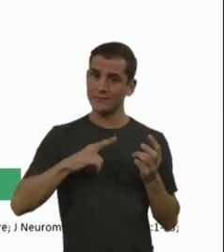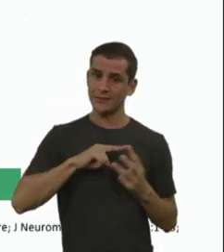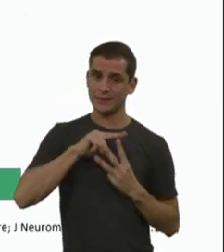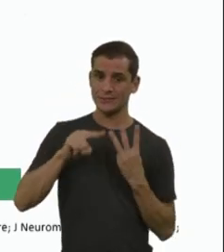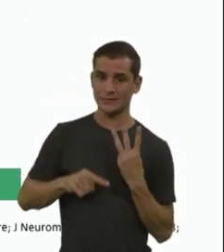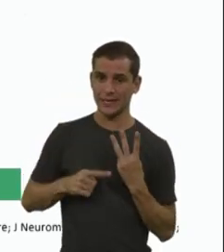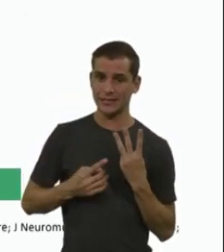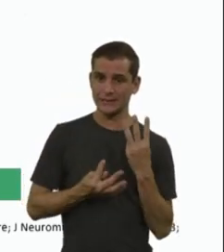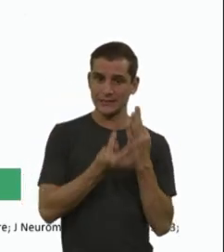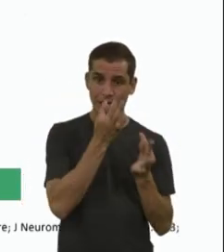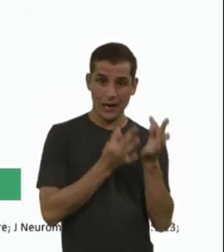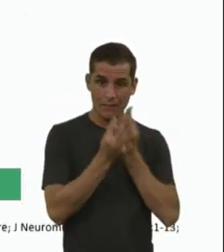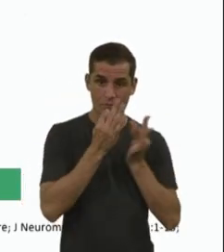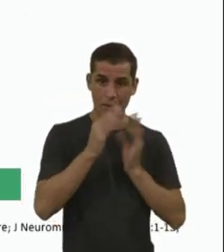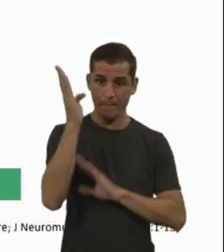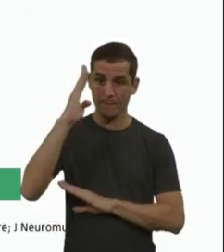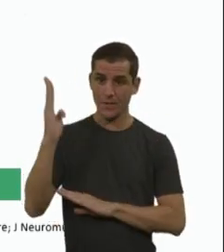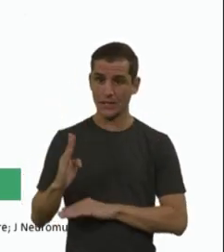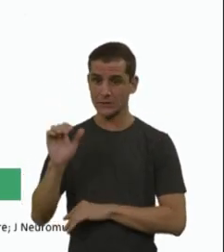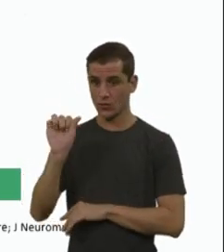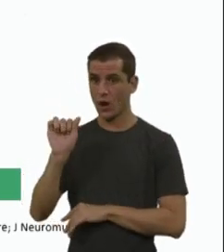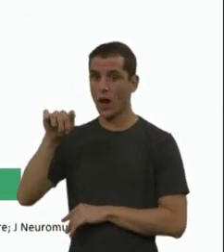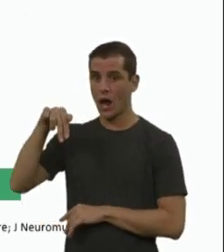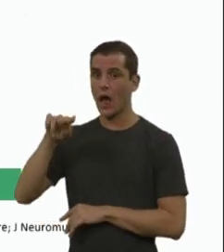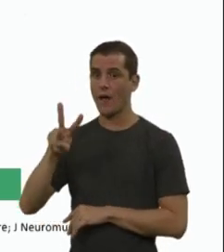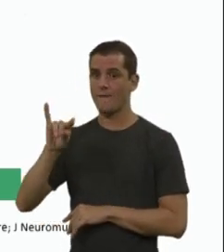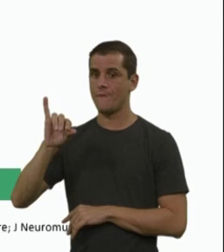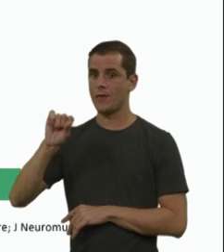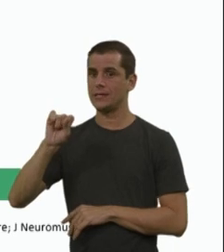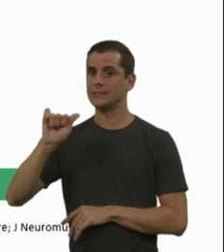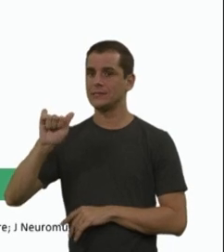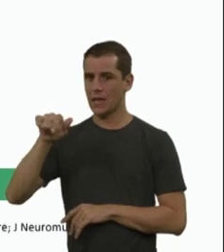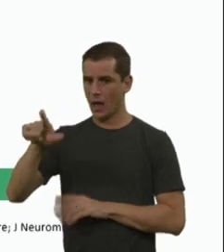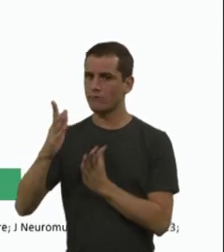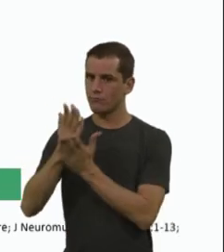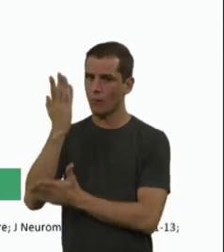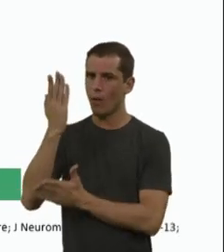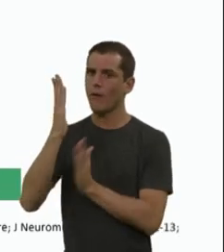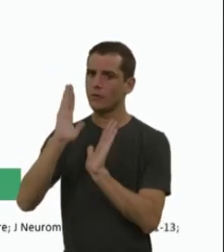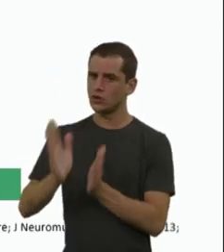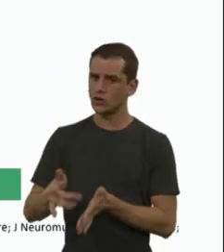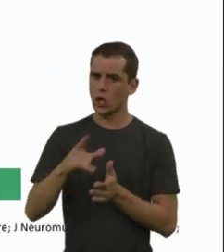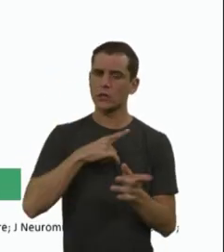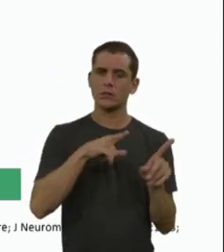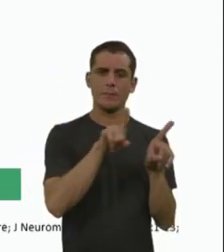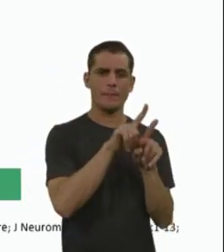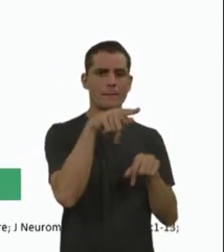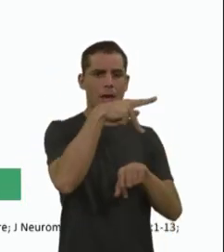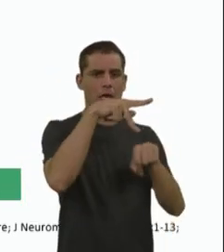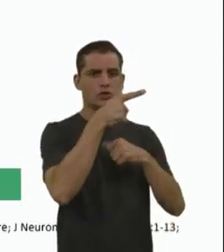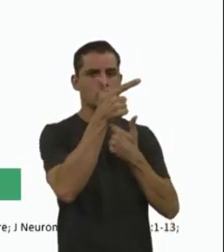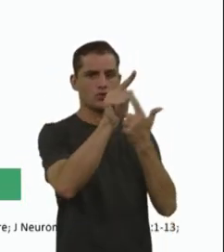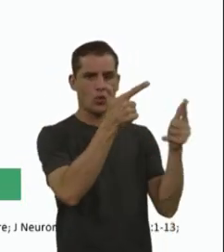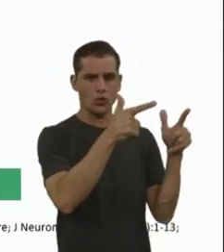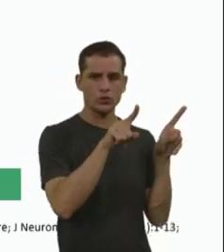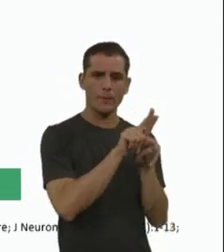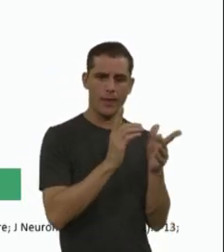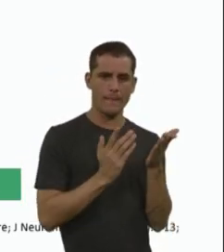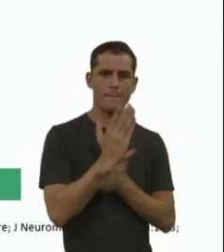aprovadas aqui no Brasil pela Anvisa e aprovadas em vários outros países pelas principais agências regulatórias.